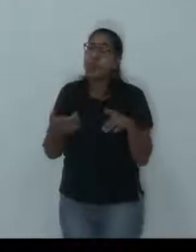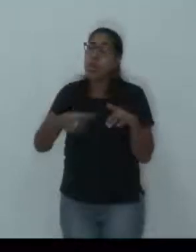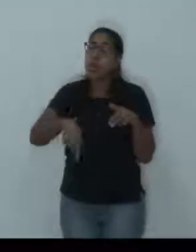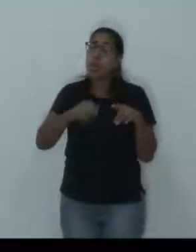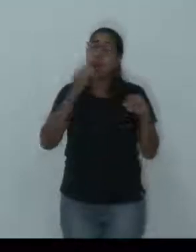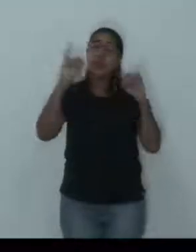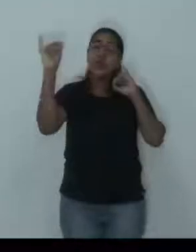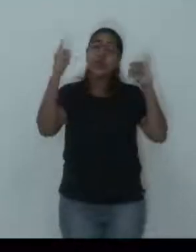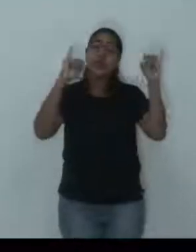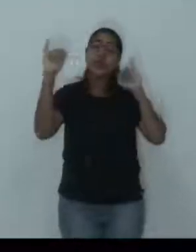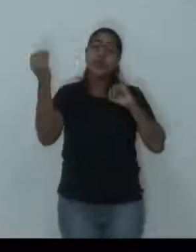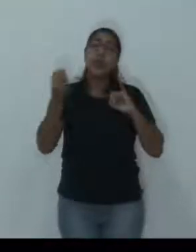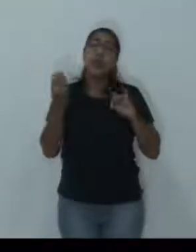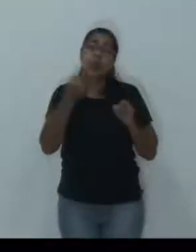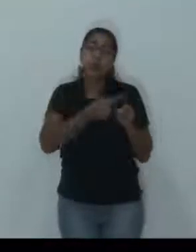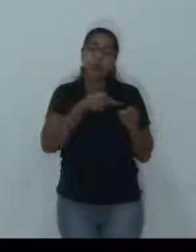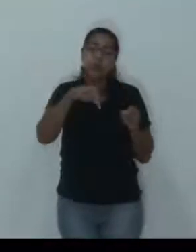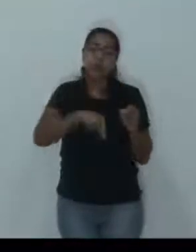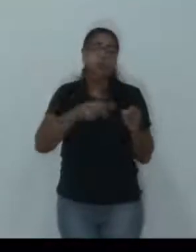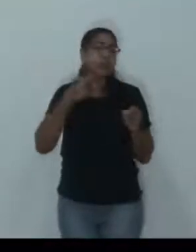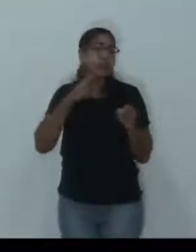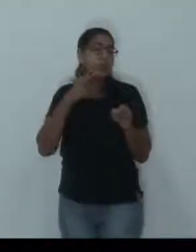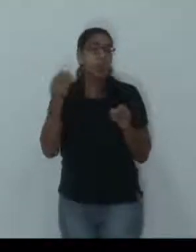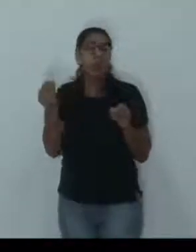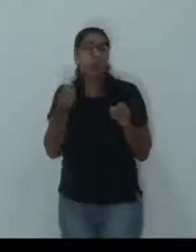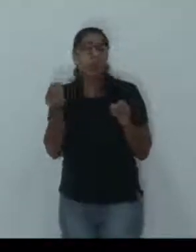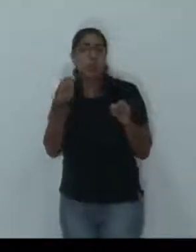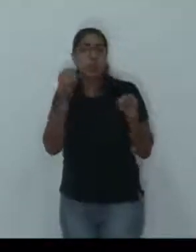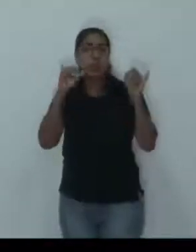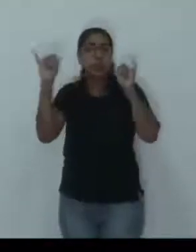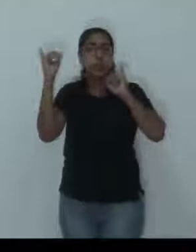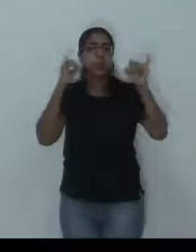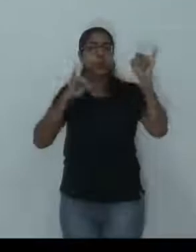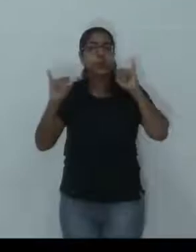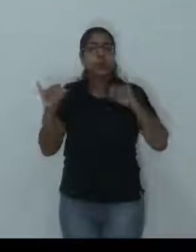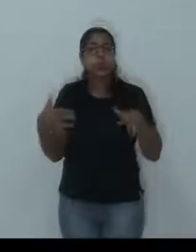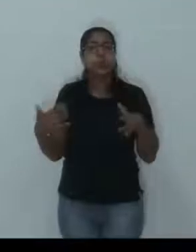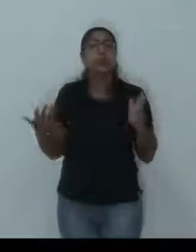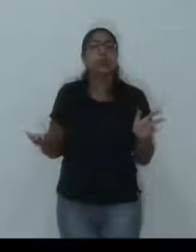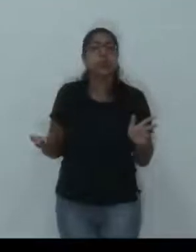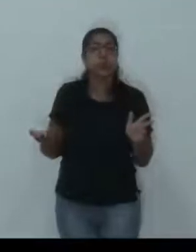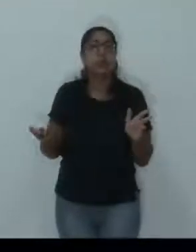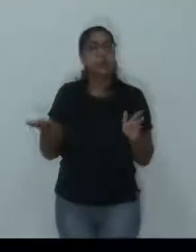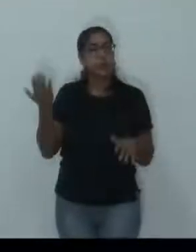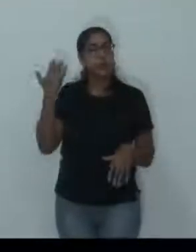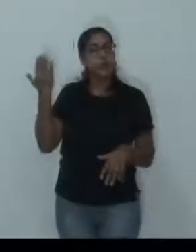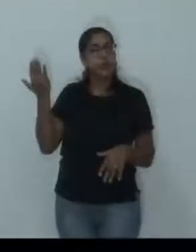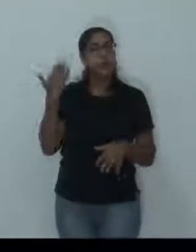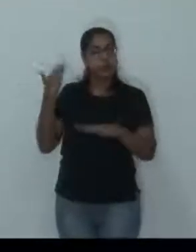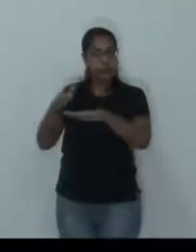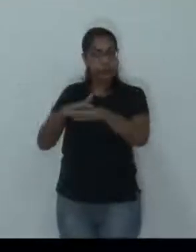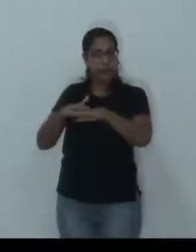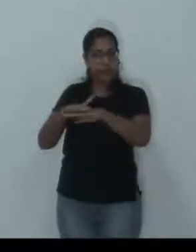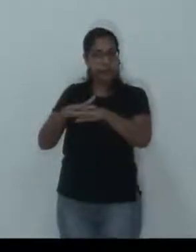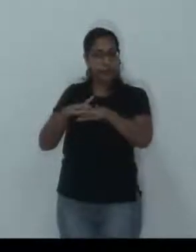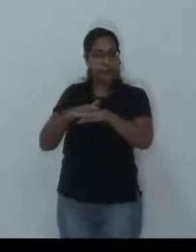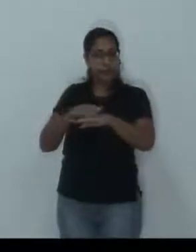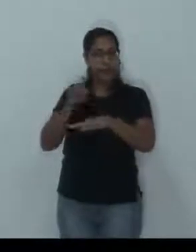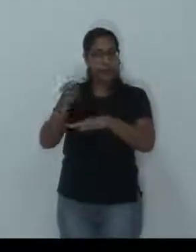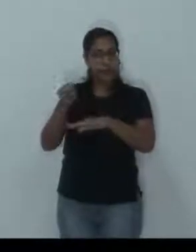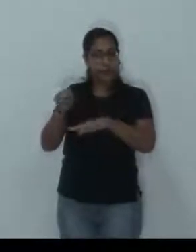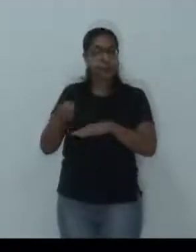poderíamos fazer aqui na cidade de Vinhedo para prevenção de toda essa onda